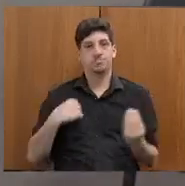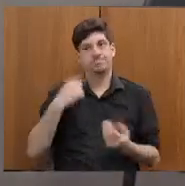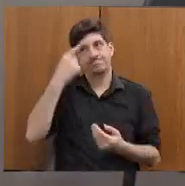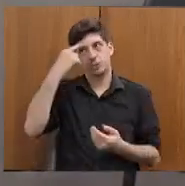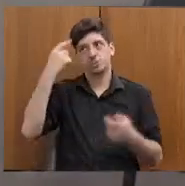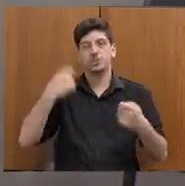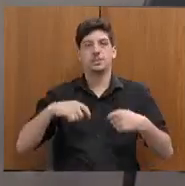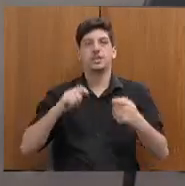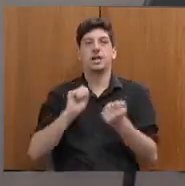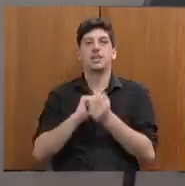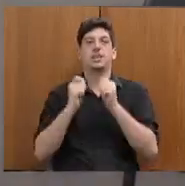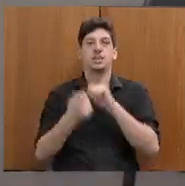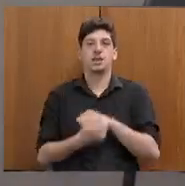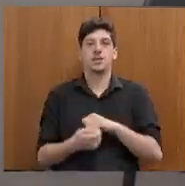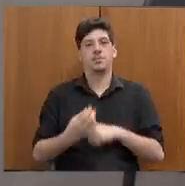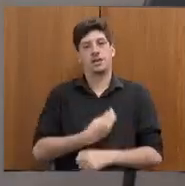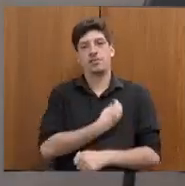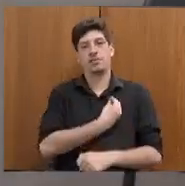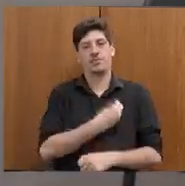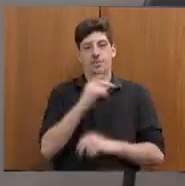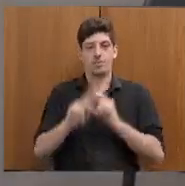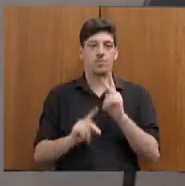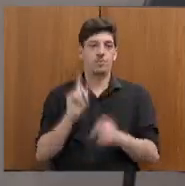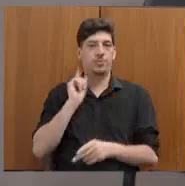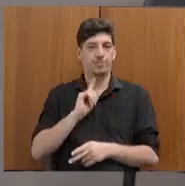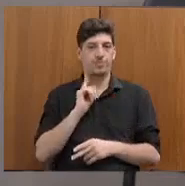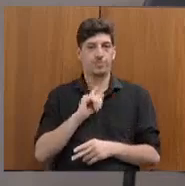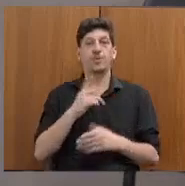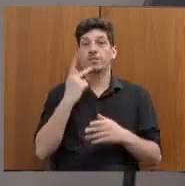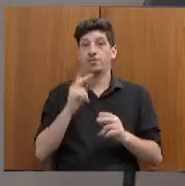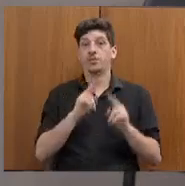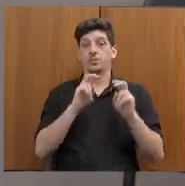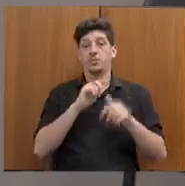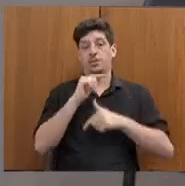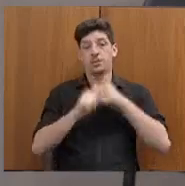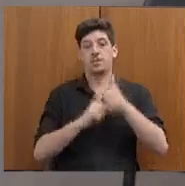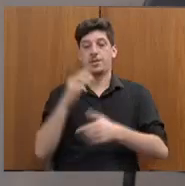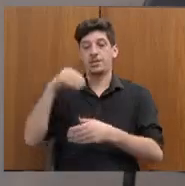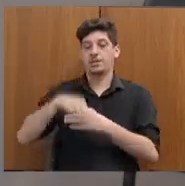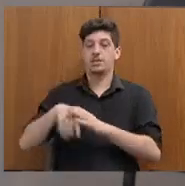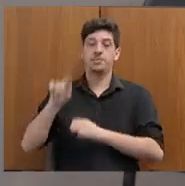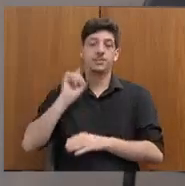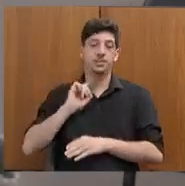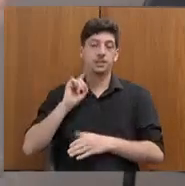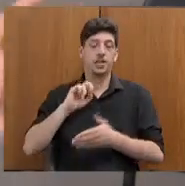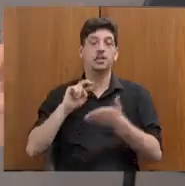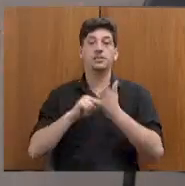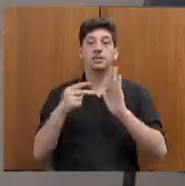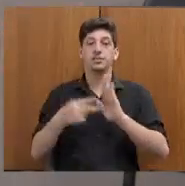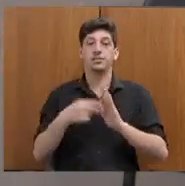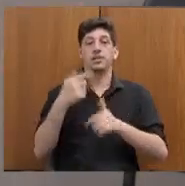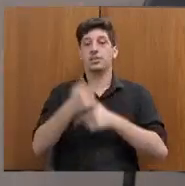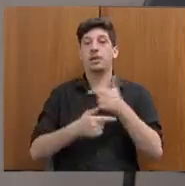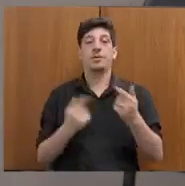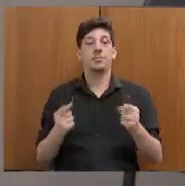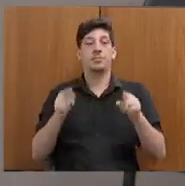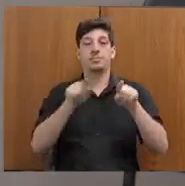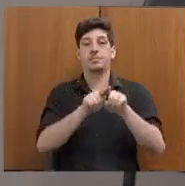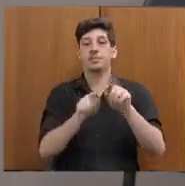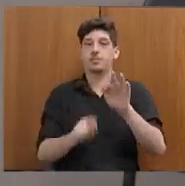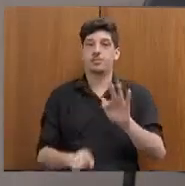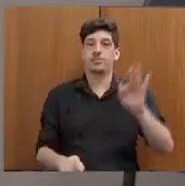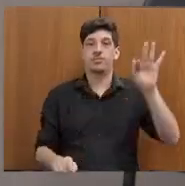local. Então, quando eu falo desse fluxo de atendimento de trabalho para Minas Gerais, é um trabalho conjunto com o governo federal para ter uma